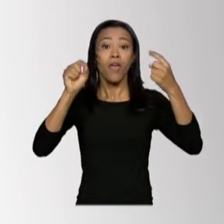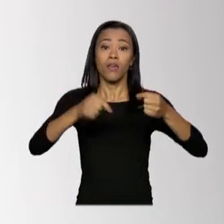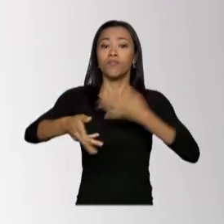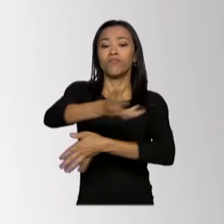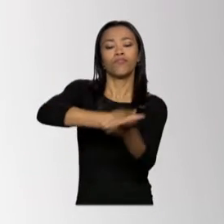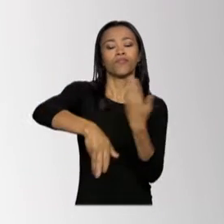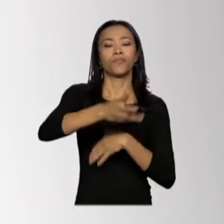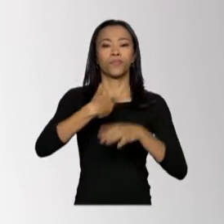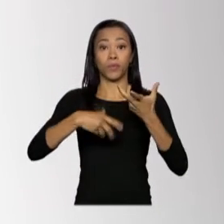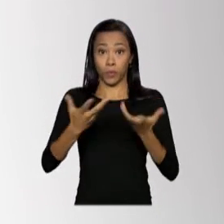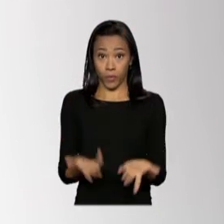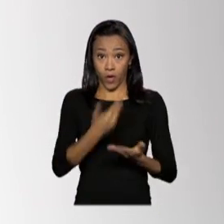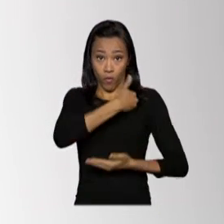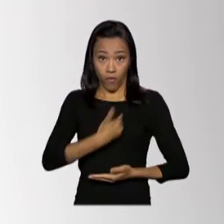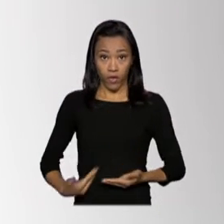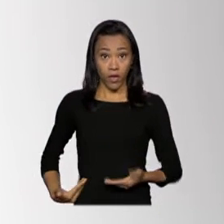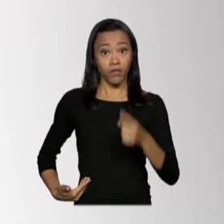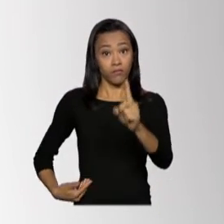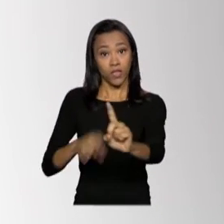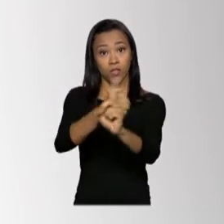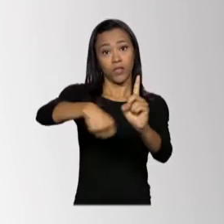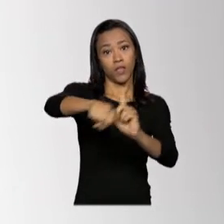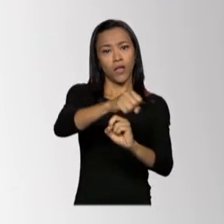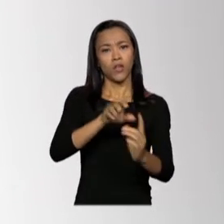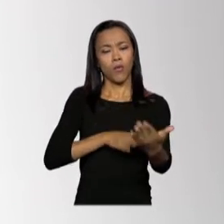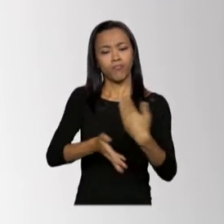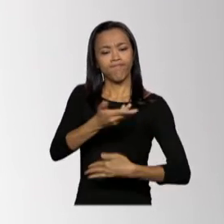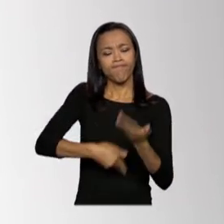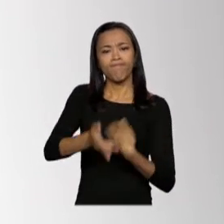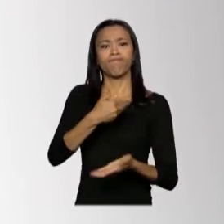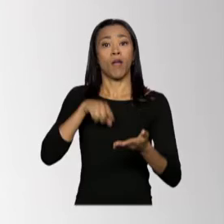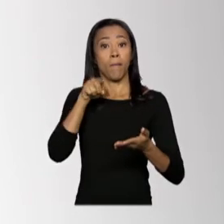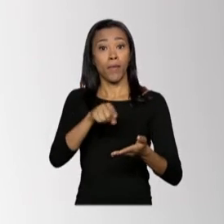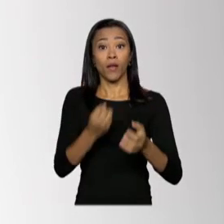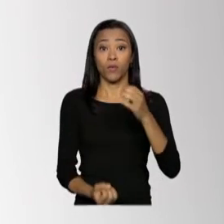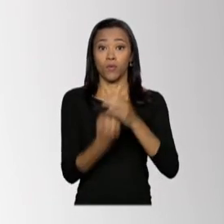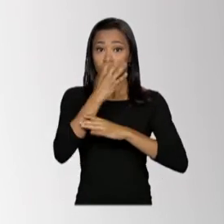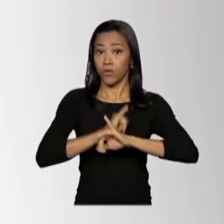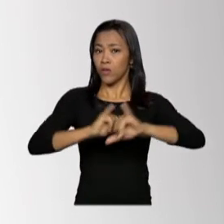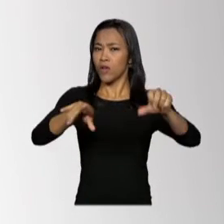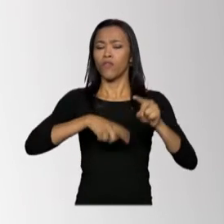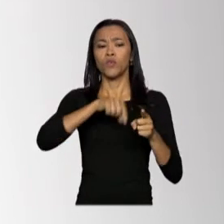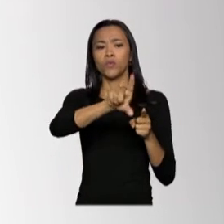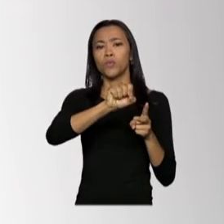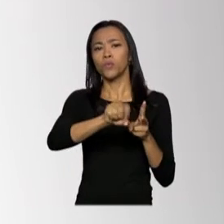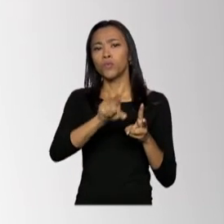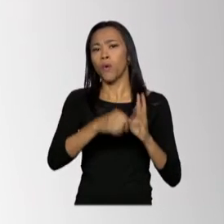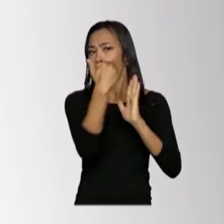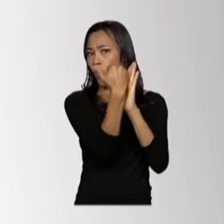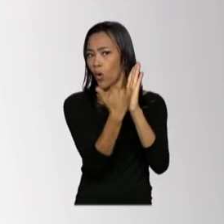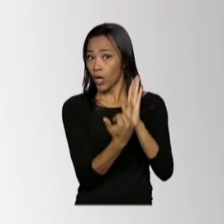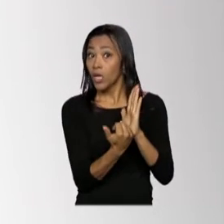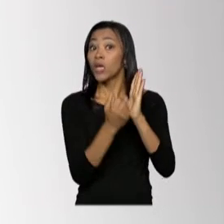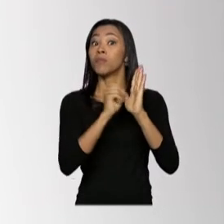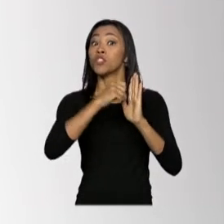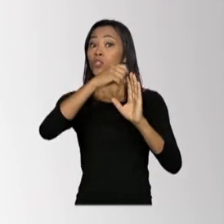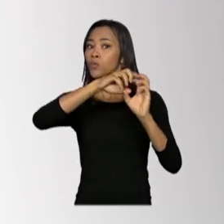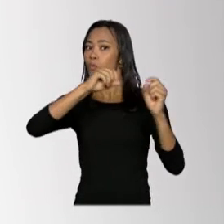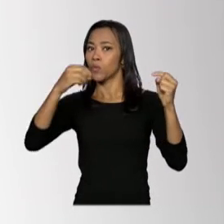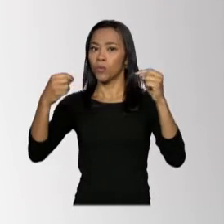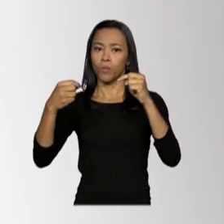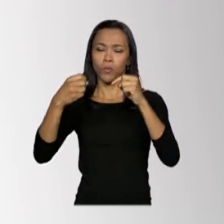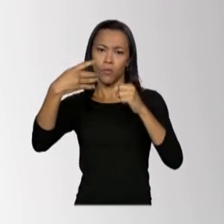entre a sociedade civil e o governo. Para o lançamento do Dialoga Brasil, foram selecionados 20 programas de 4